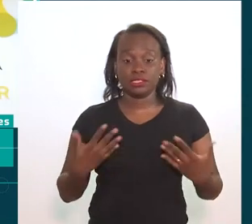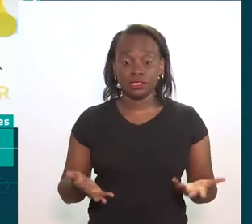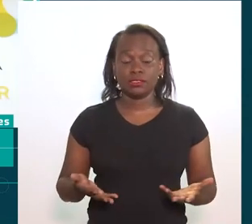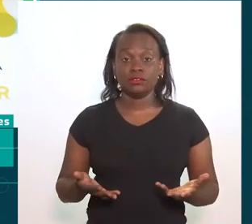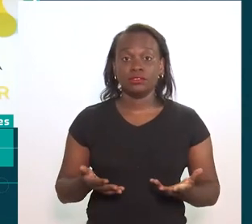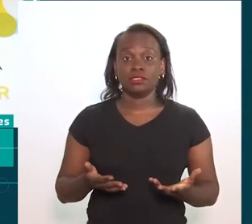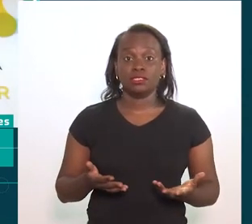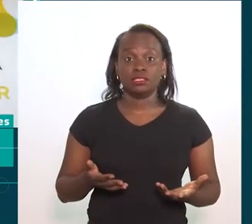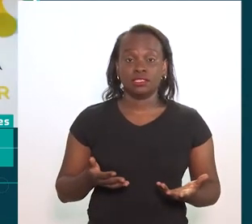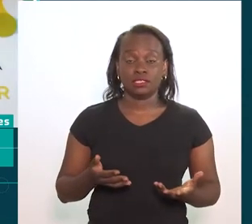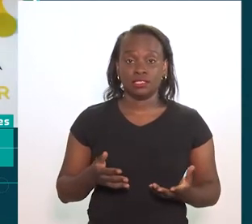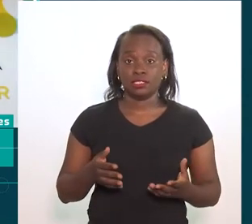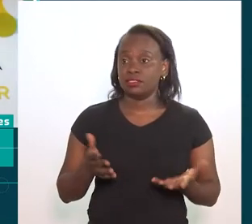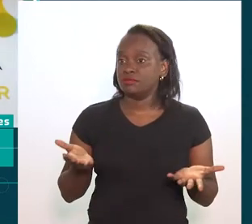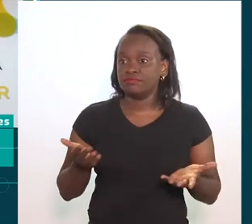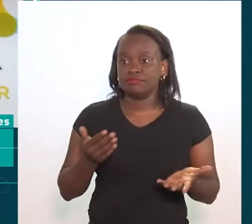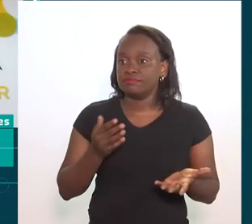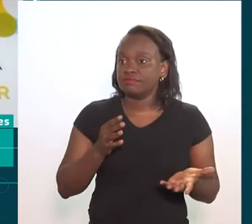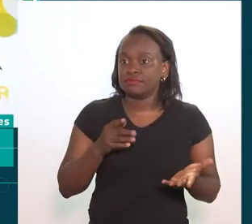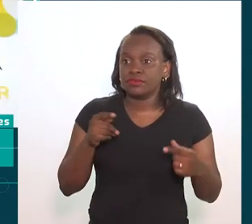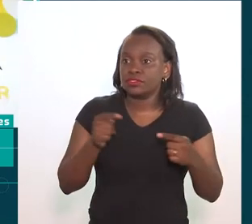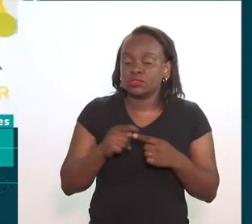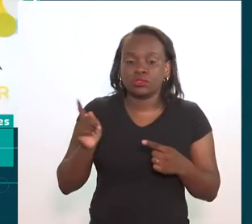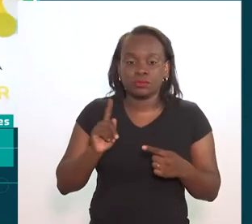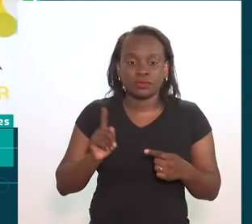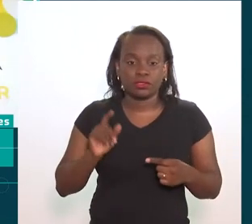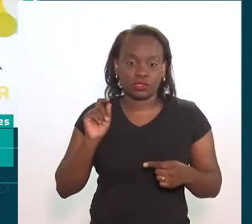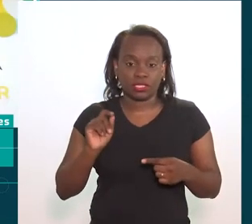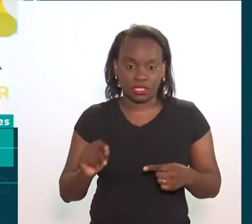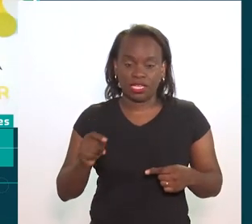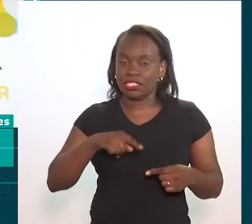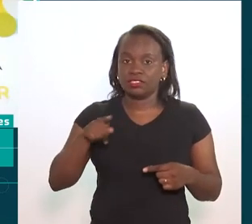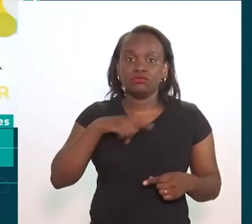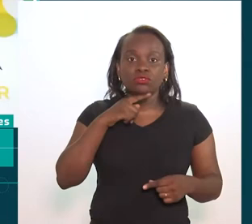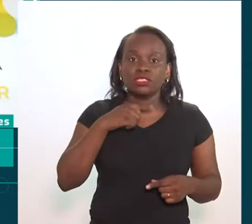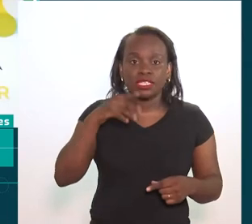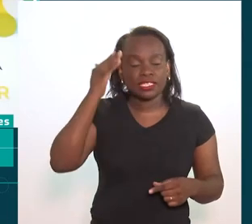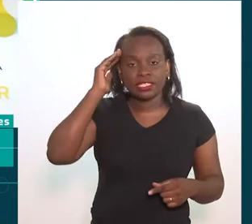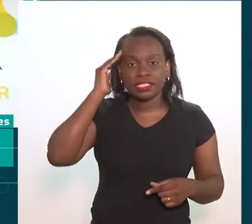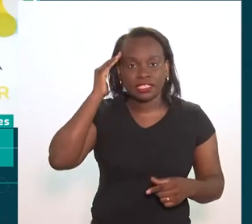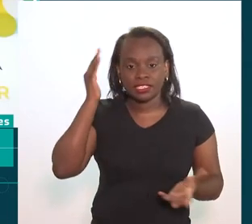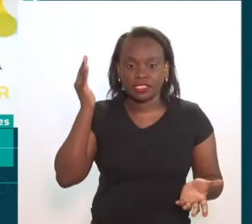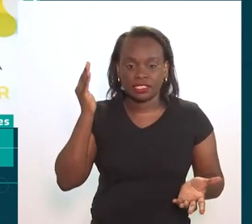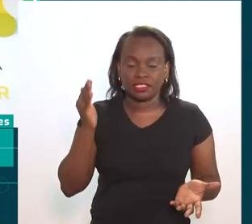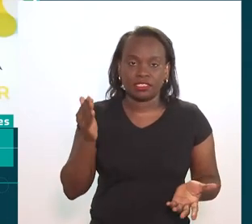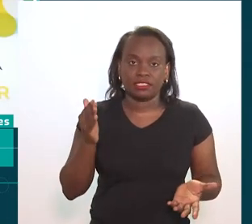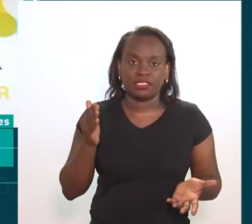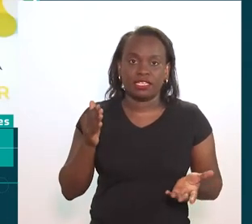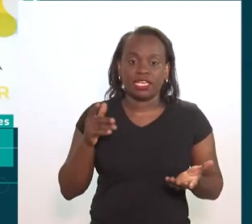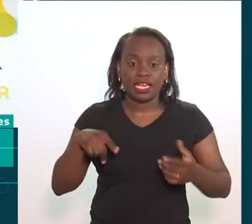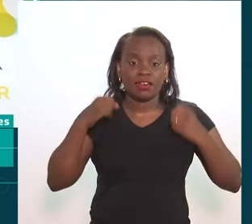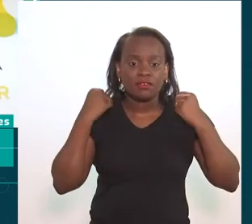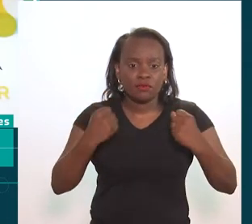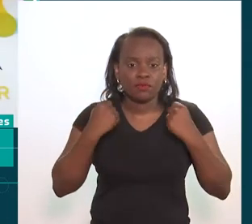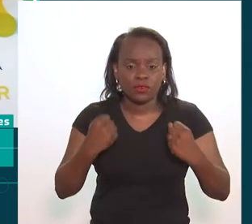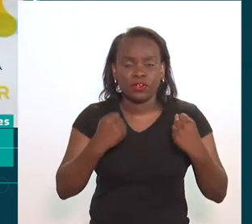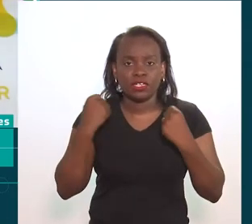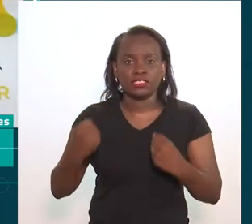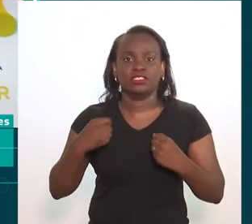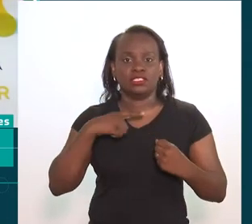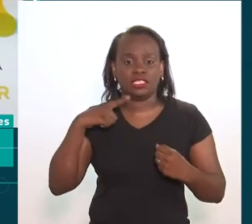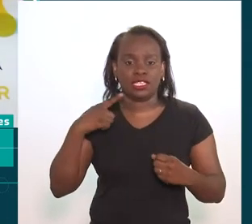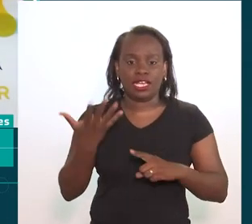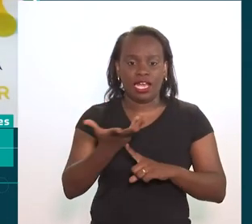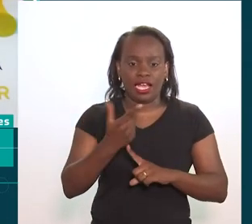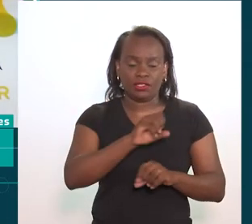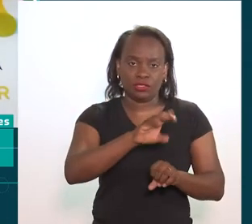autoestima, né? Ou seja, é tudo de bom, né? Então, assim, não faz sentido que a gente